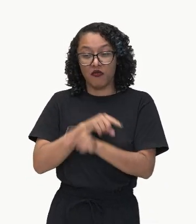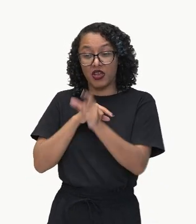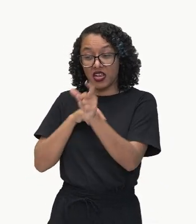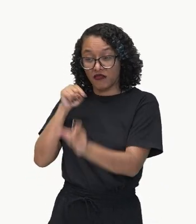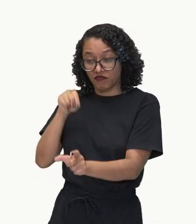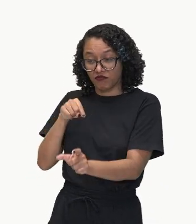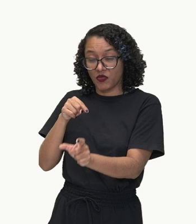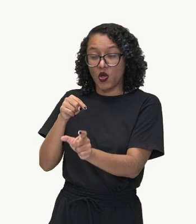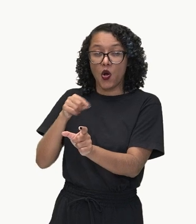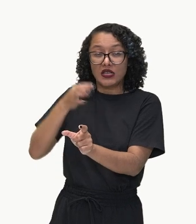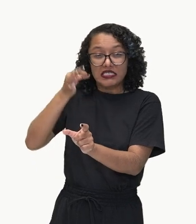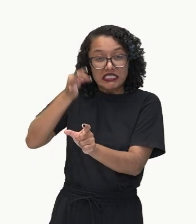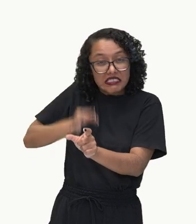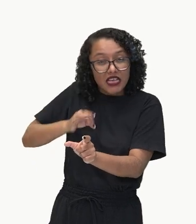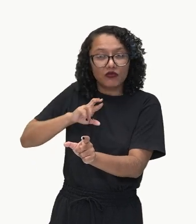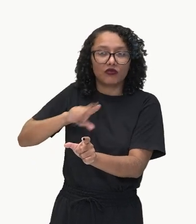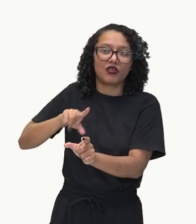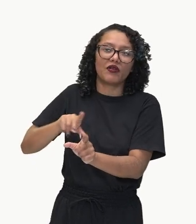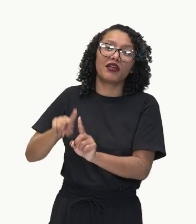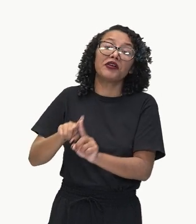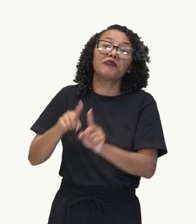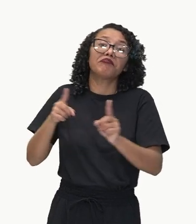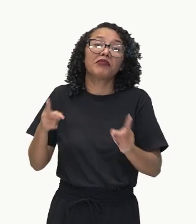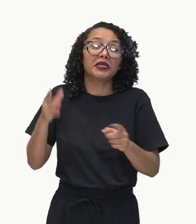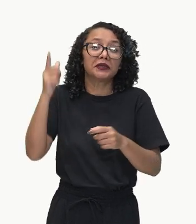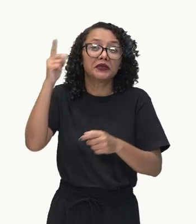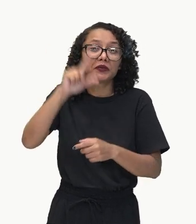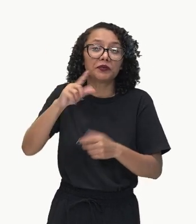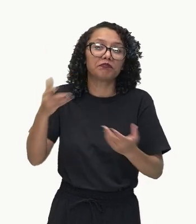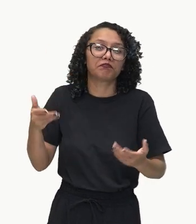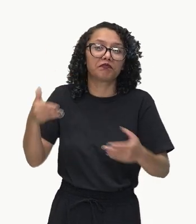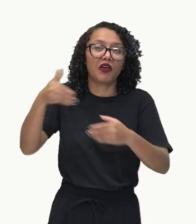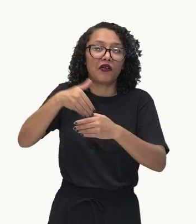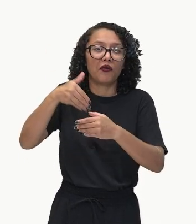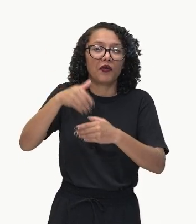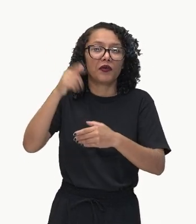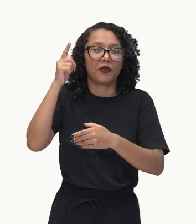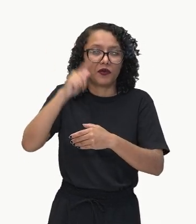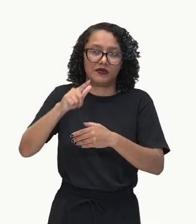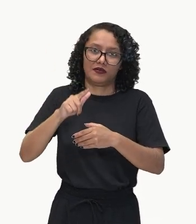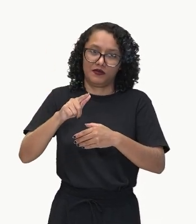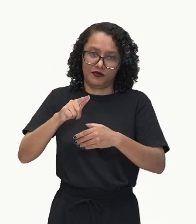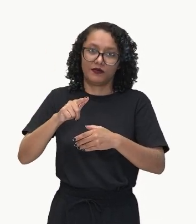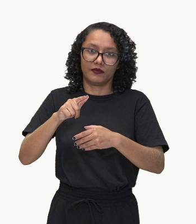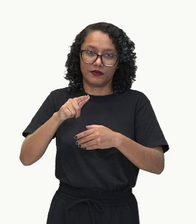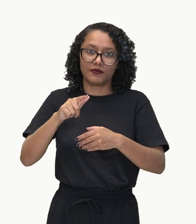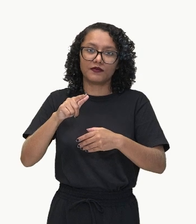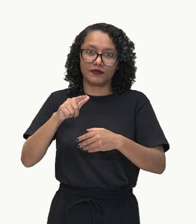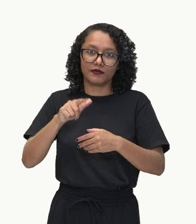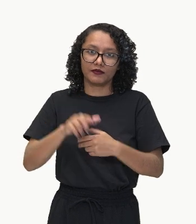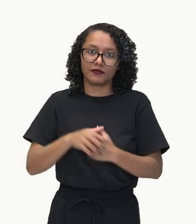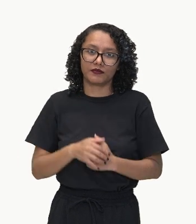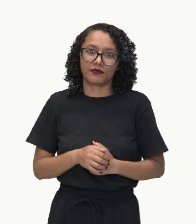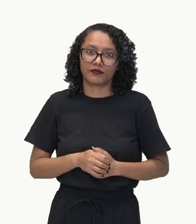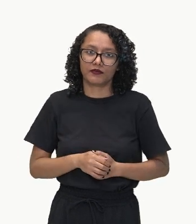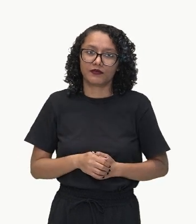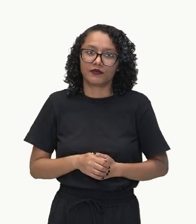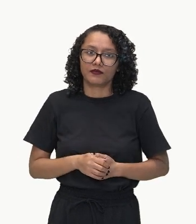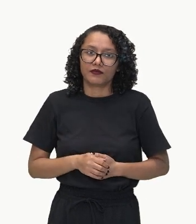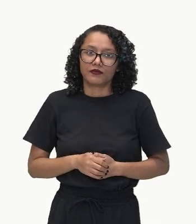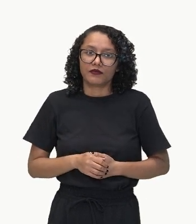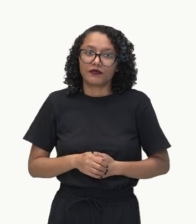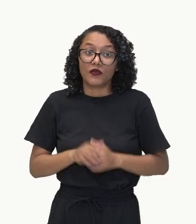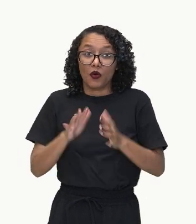porém, foi eleito. Notem aí que ele vai trazer essa ideia de contrariedade.